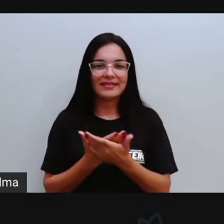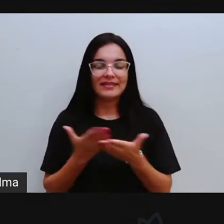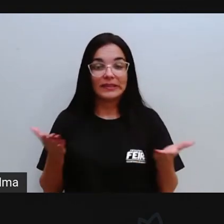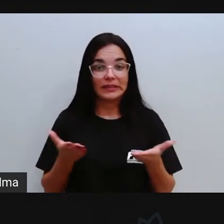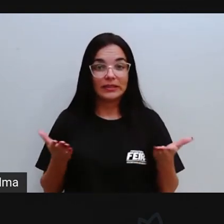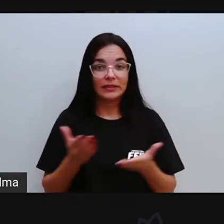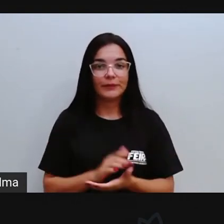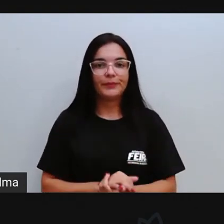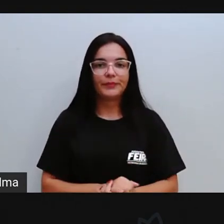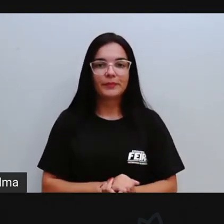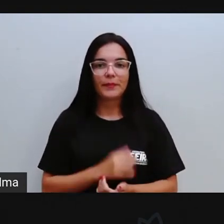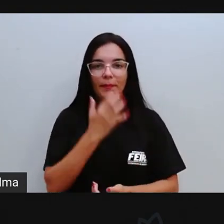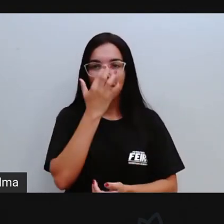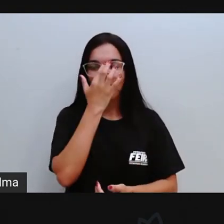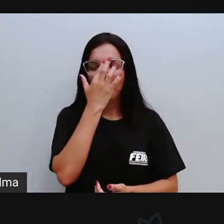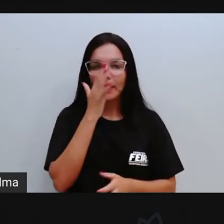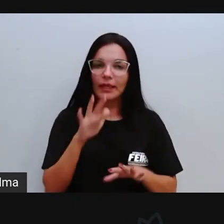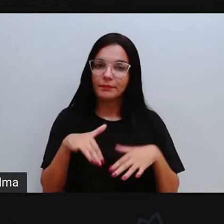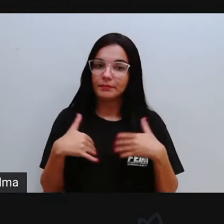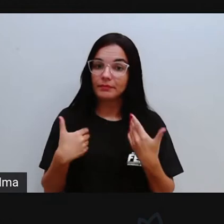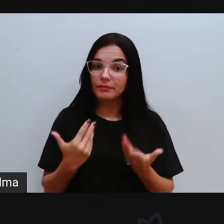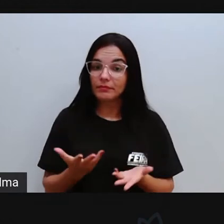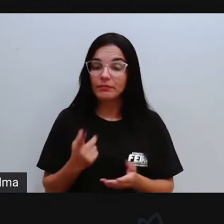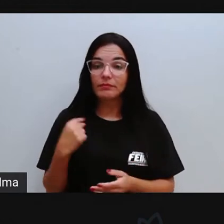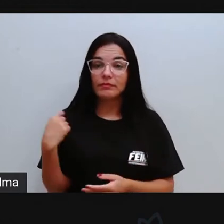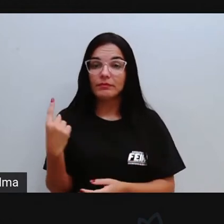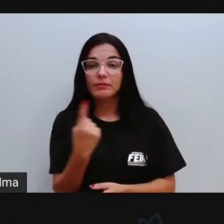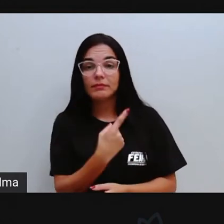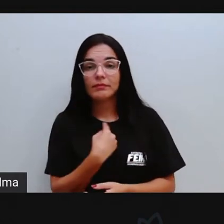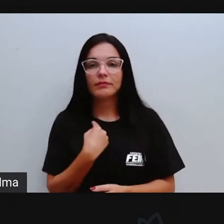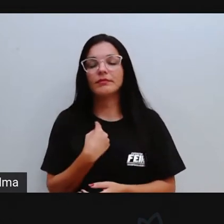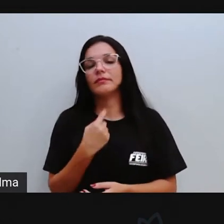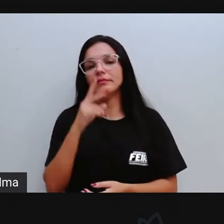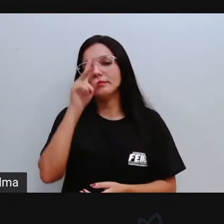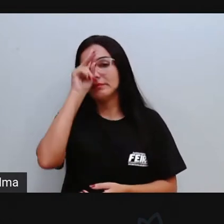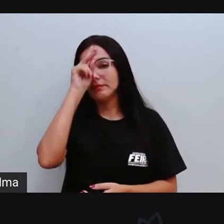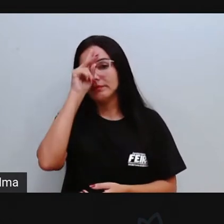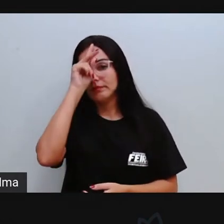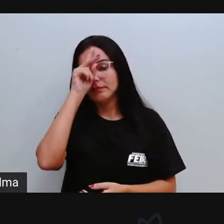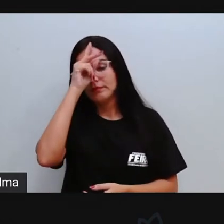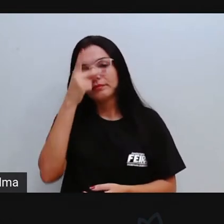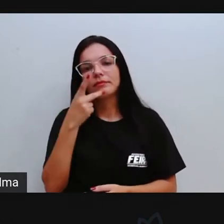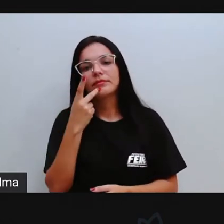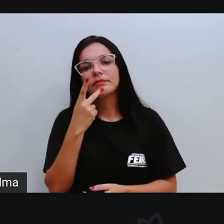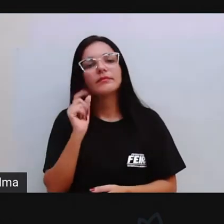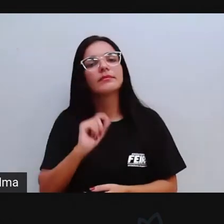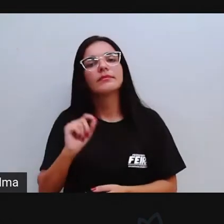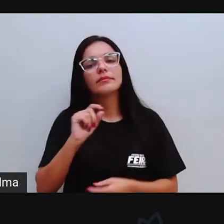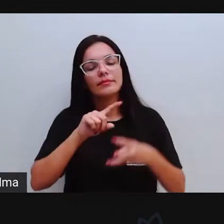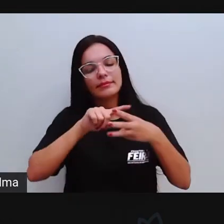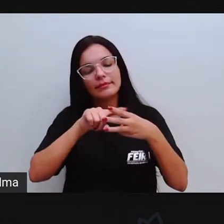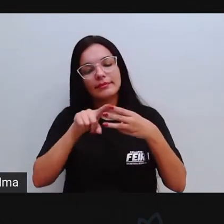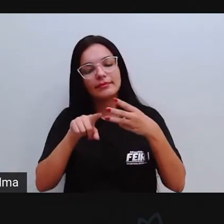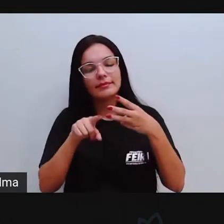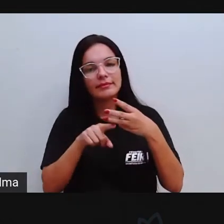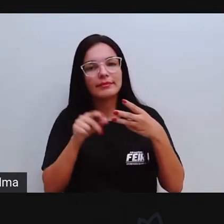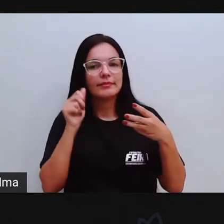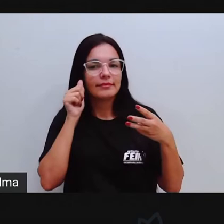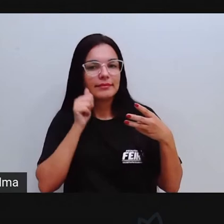E aí a nossa história vem falando das três meninas